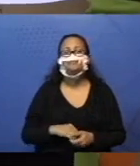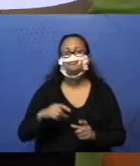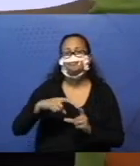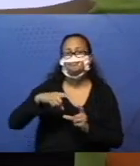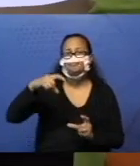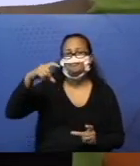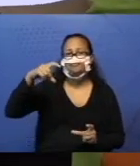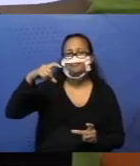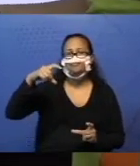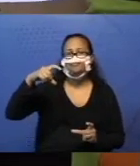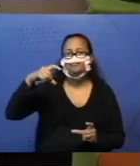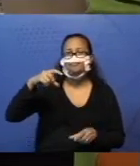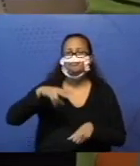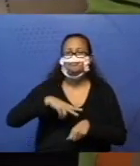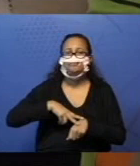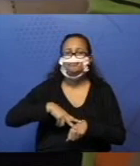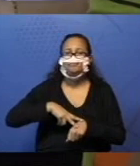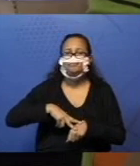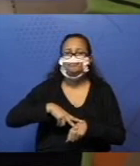barrinha verde.